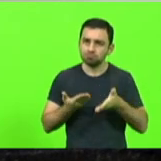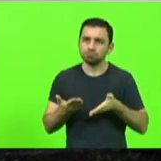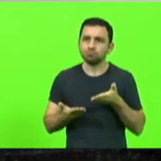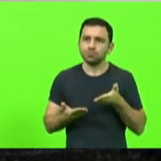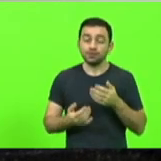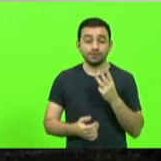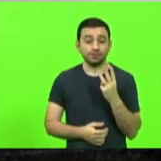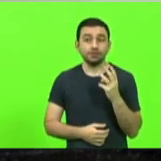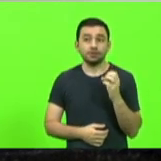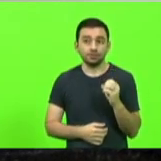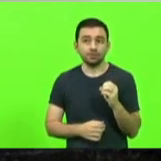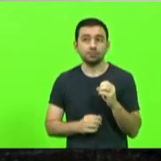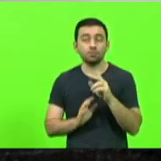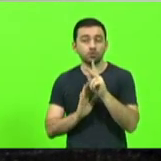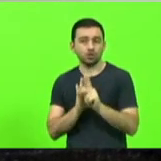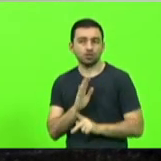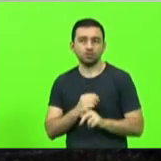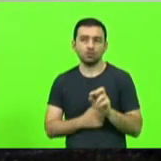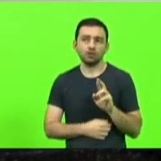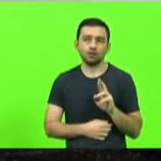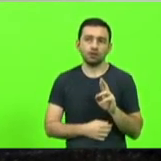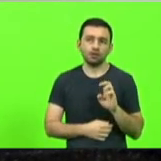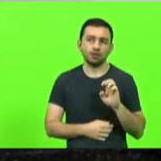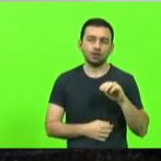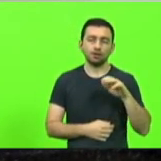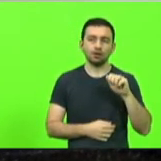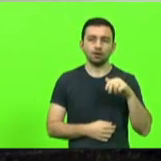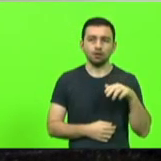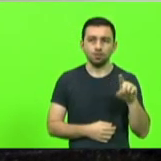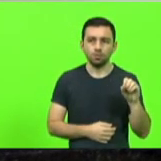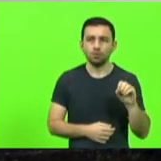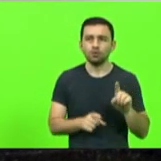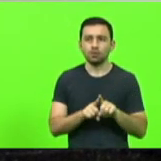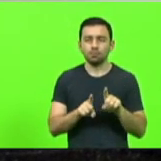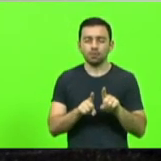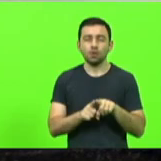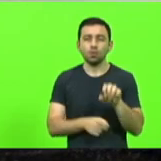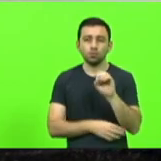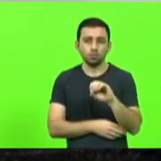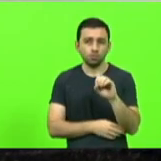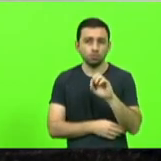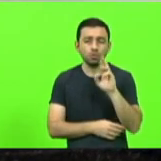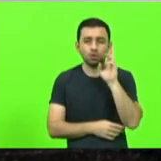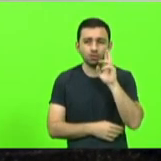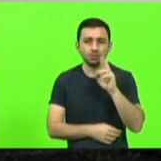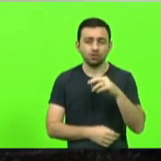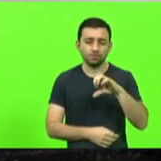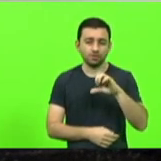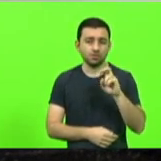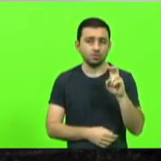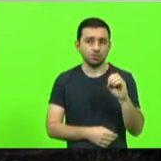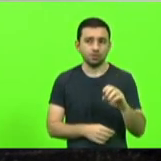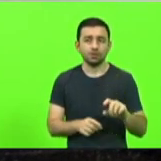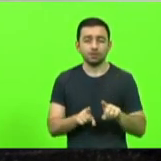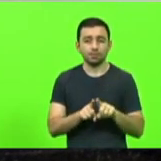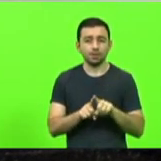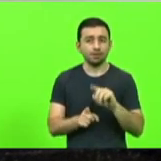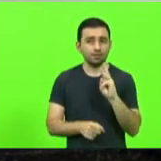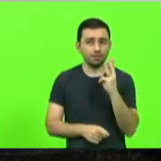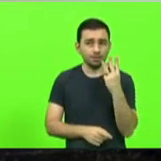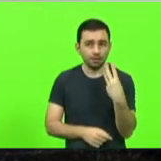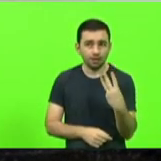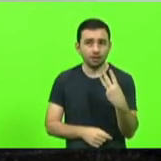Projeto Recam, 950 no Outubro Rosa, 3 no Mutirão de Cirurgias